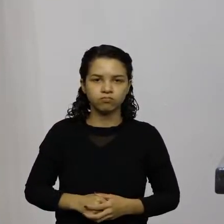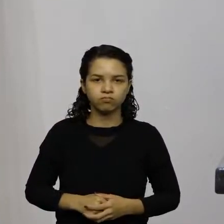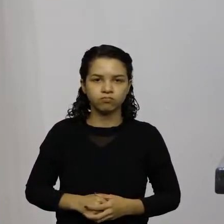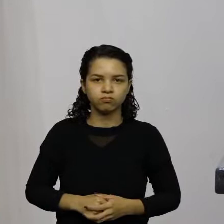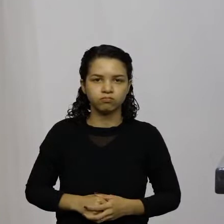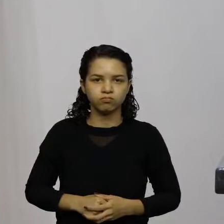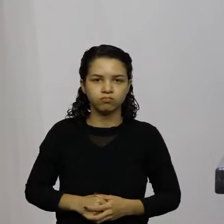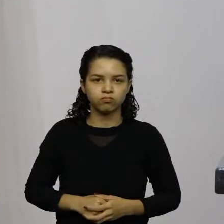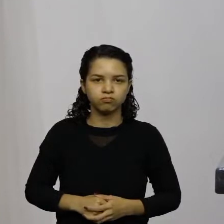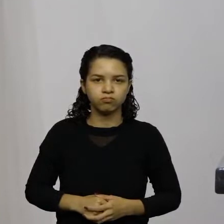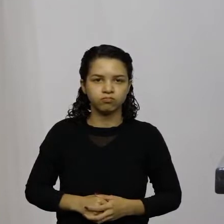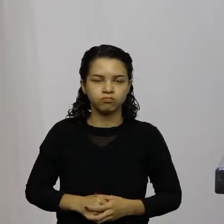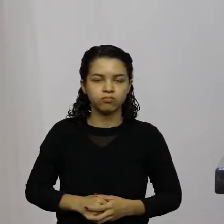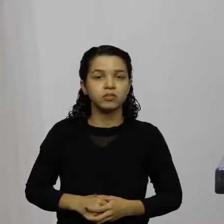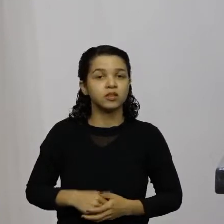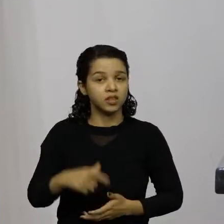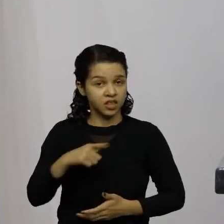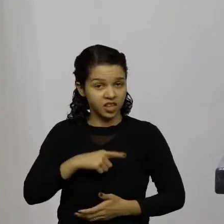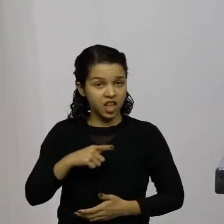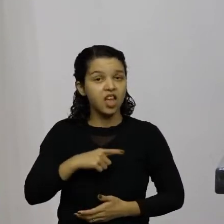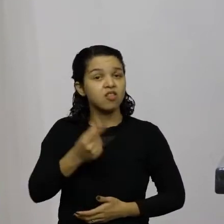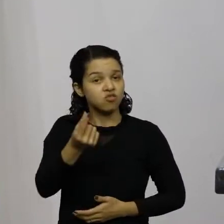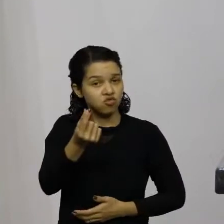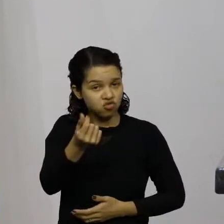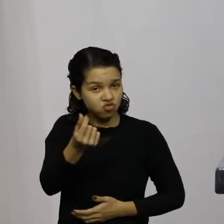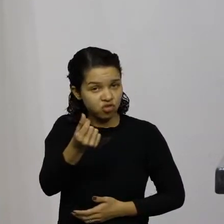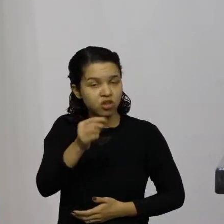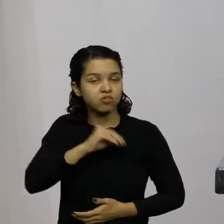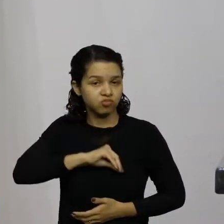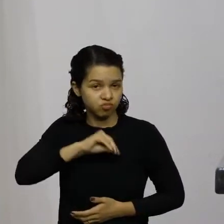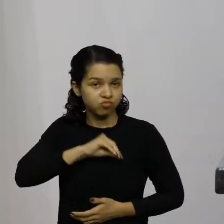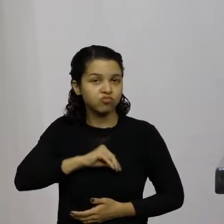tem cachê tem